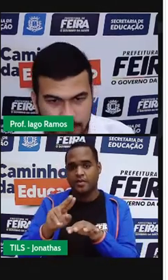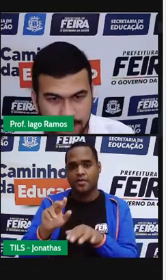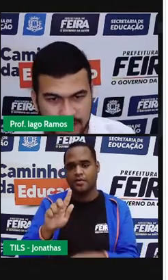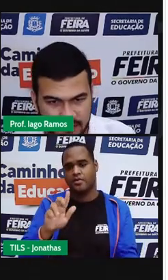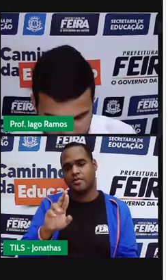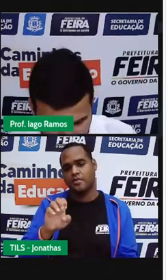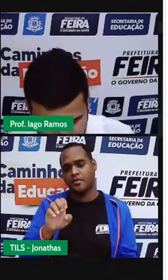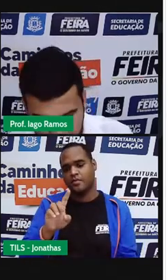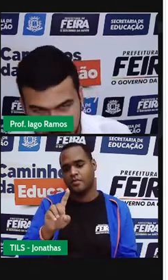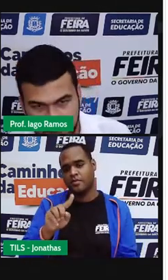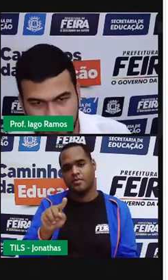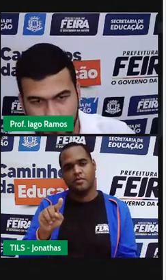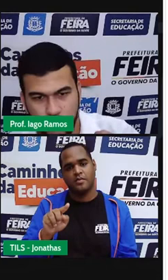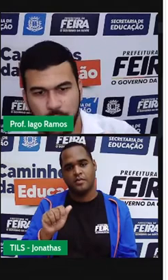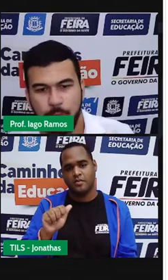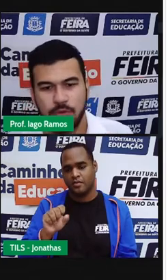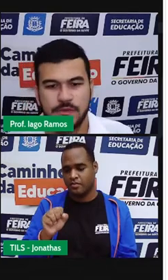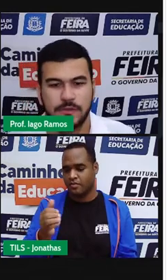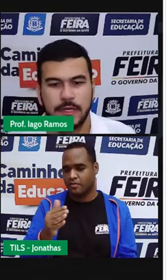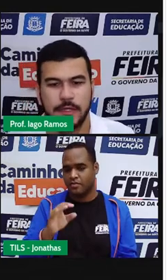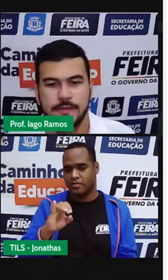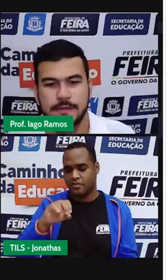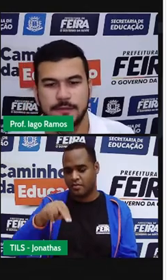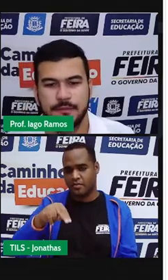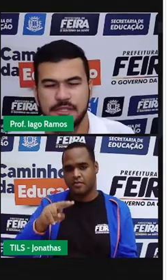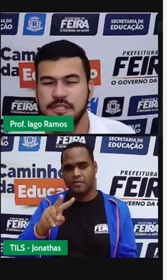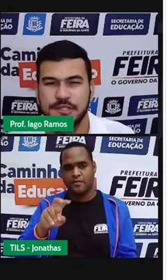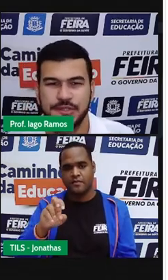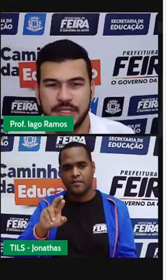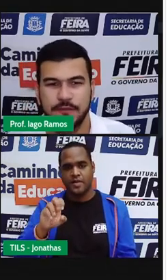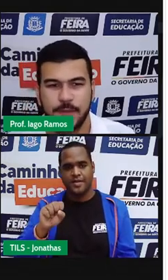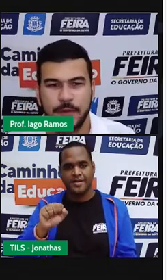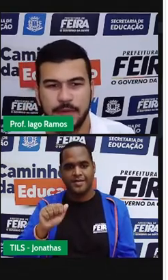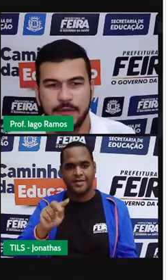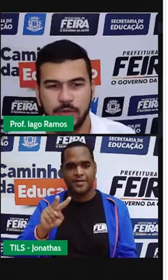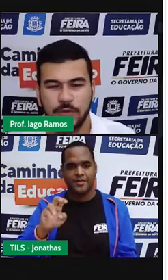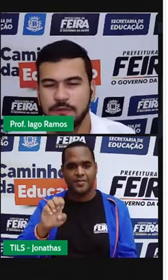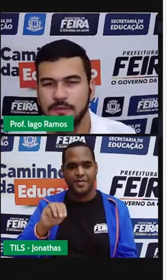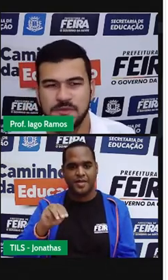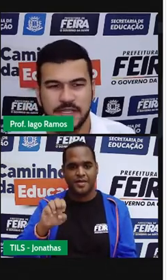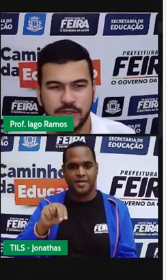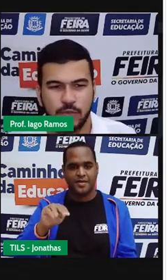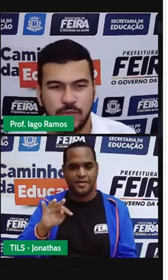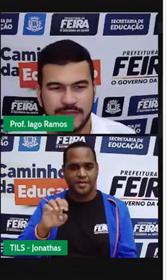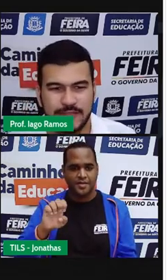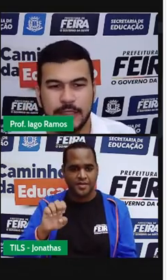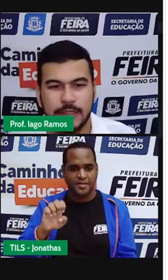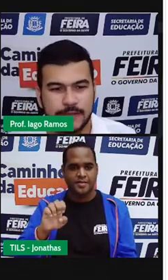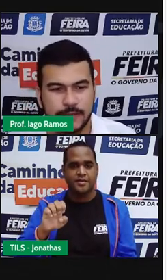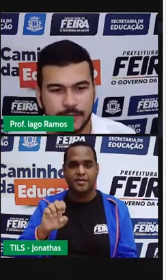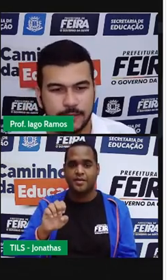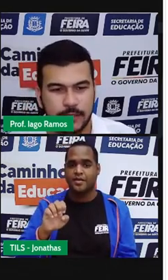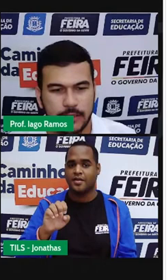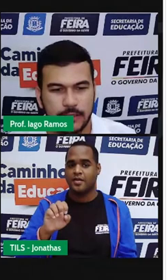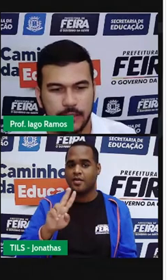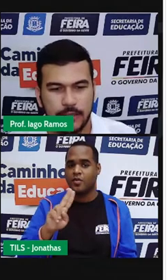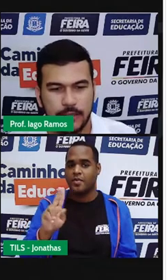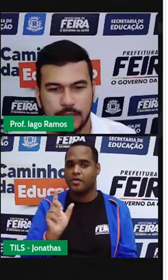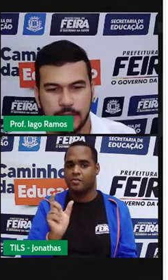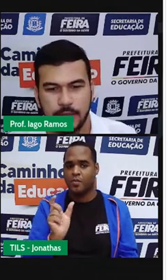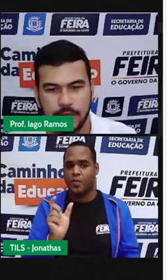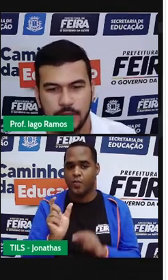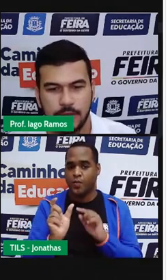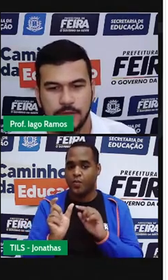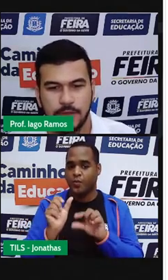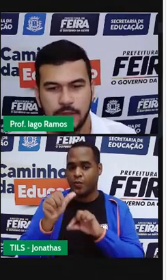Grandezas inversamente proporcionais. Para a gente não escrever a palavra toda, vamos dar só uma siglazinha. Tá?